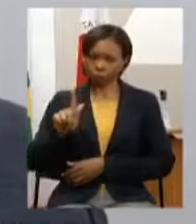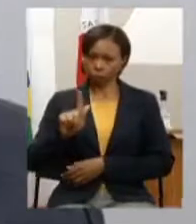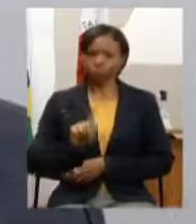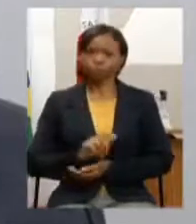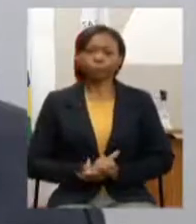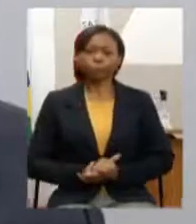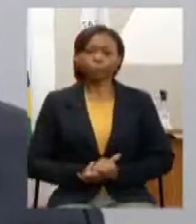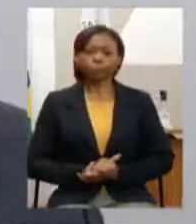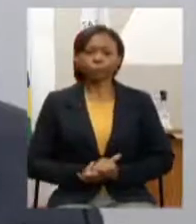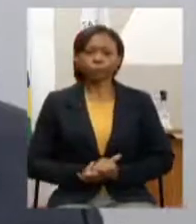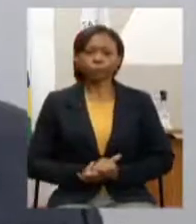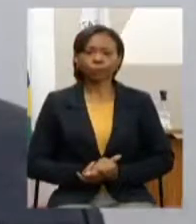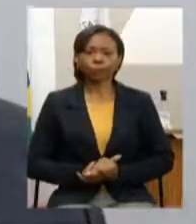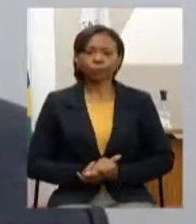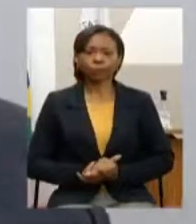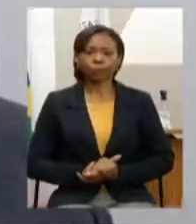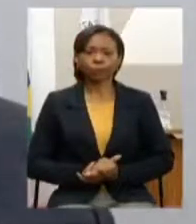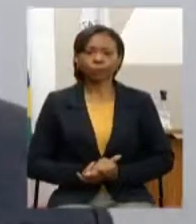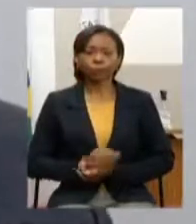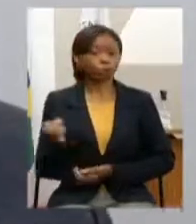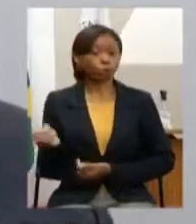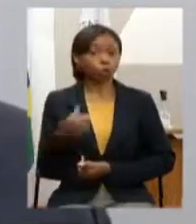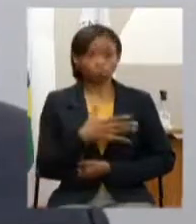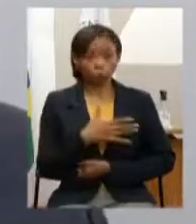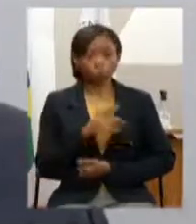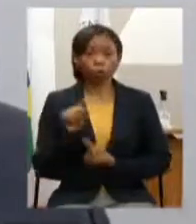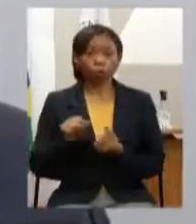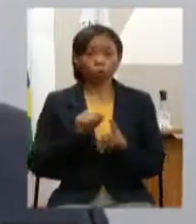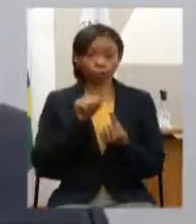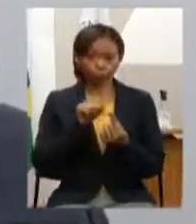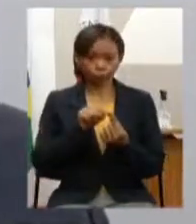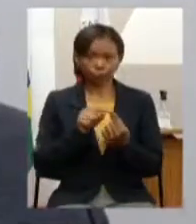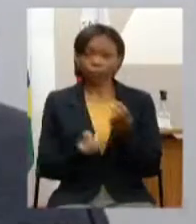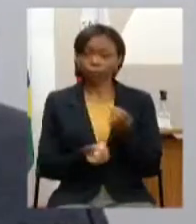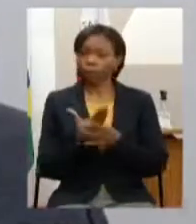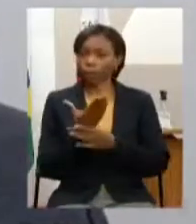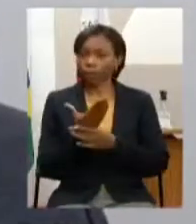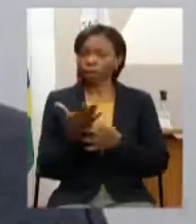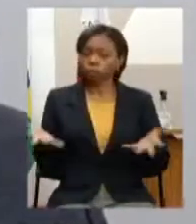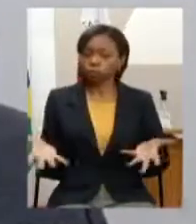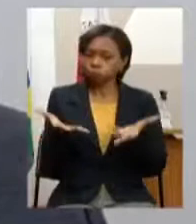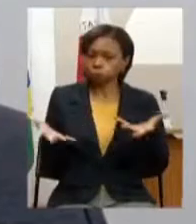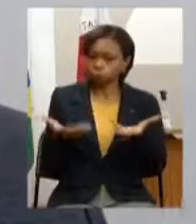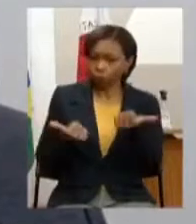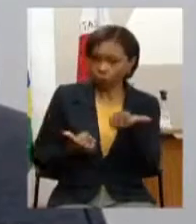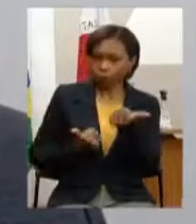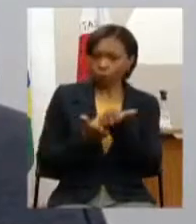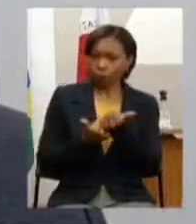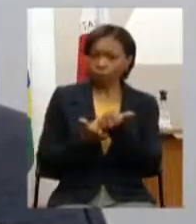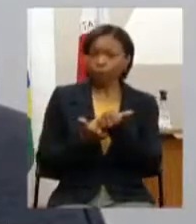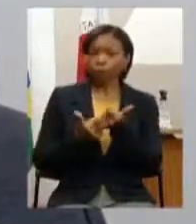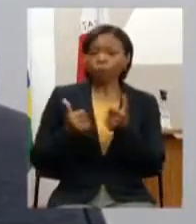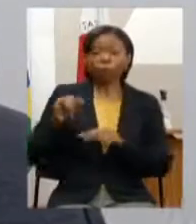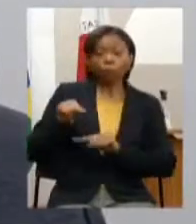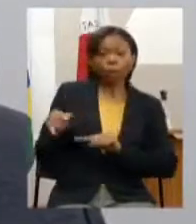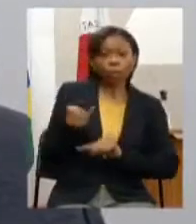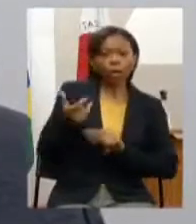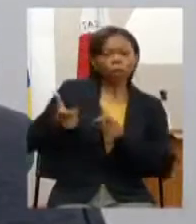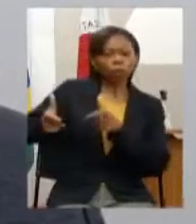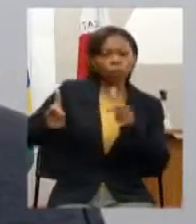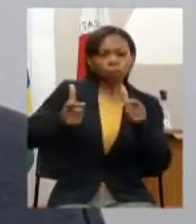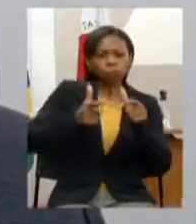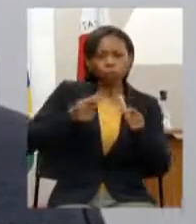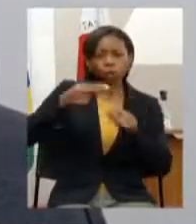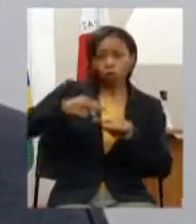outra ação nova com a finalidade de implementar apoio e fomento para o aproveitamento de áreas degradadas nas regiões